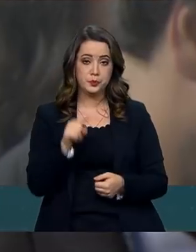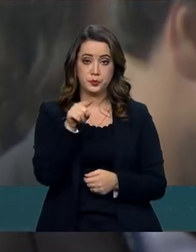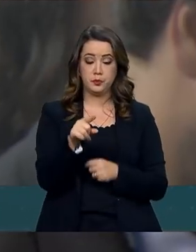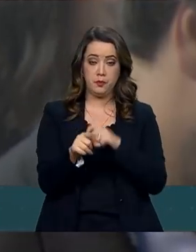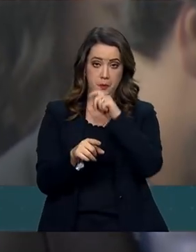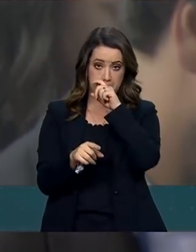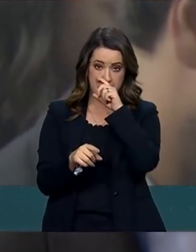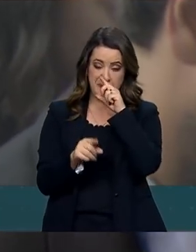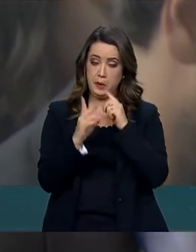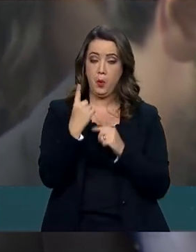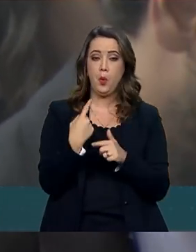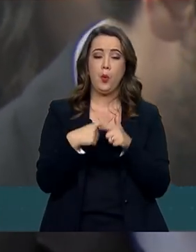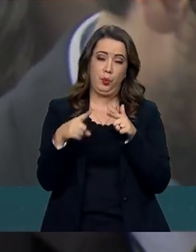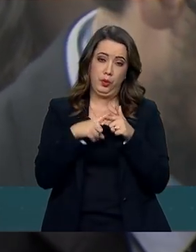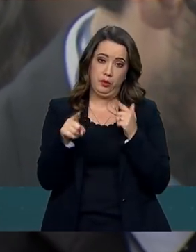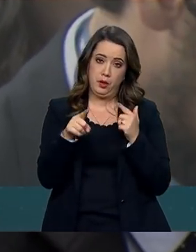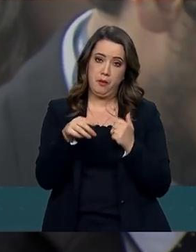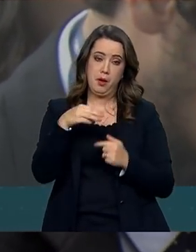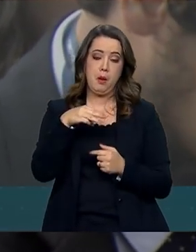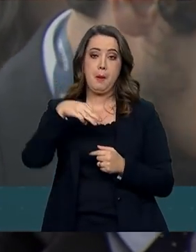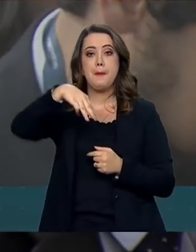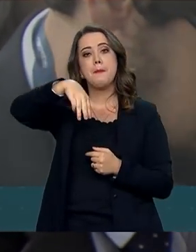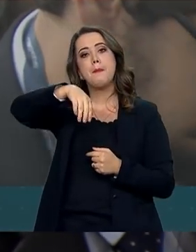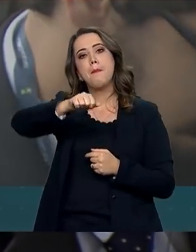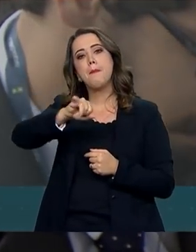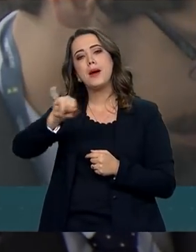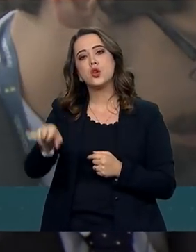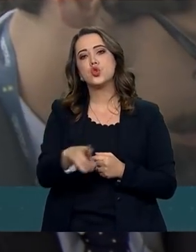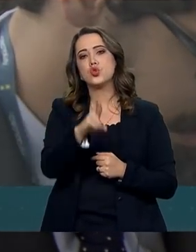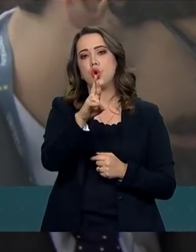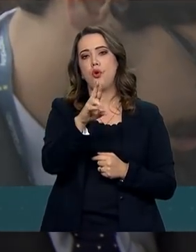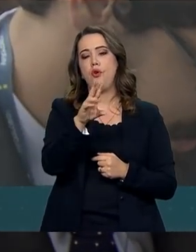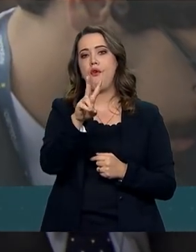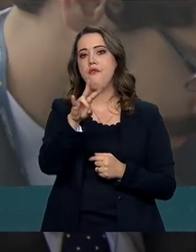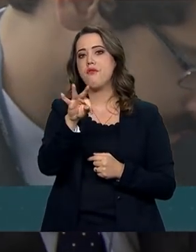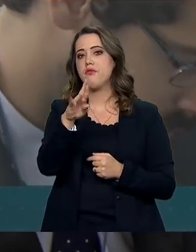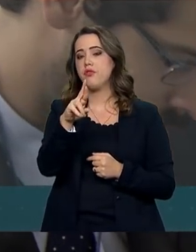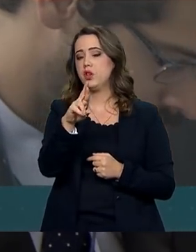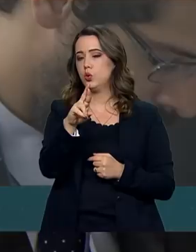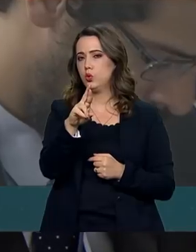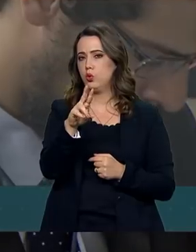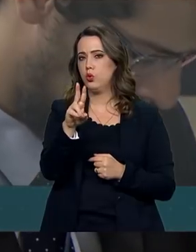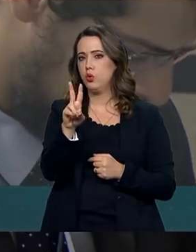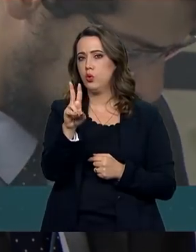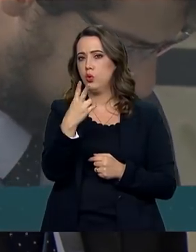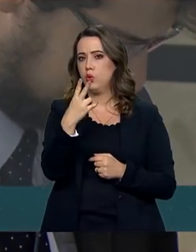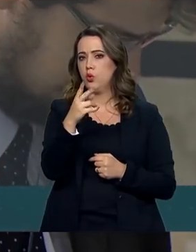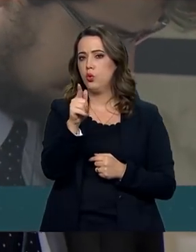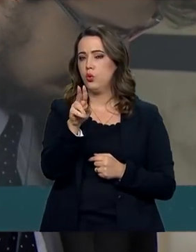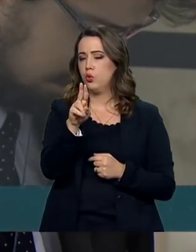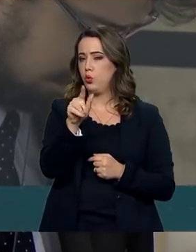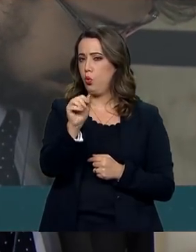governo na Câmara. Desde o início da semana, em função de diversos movimentos feitos pelo líder,